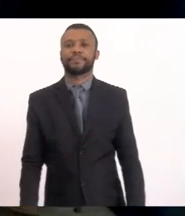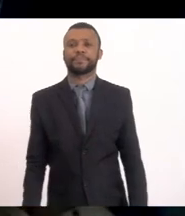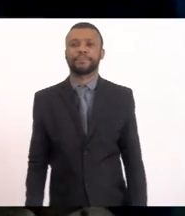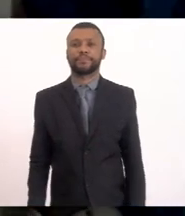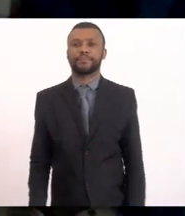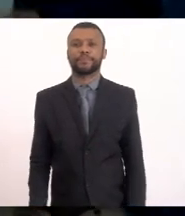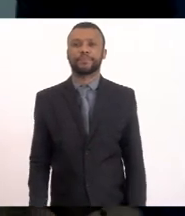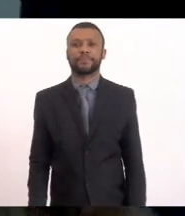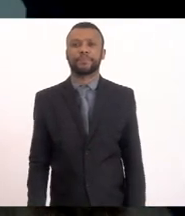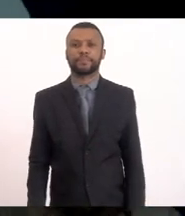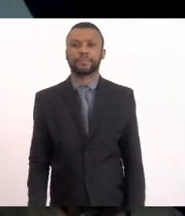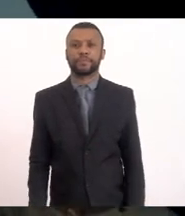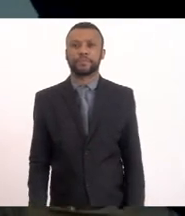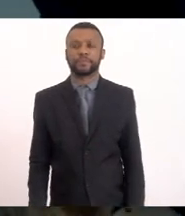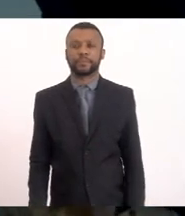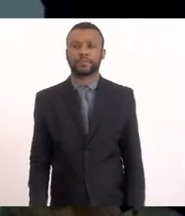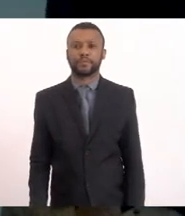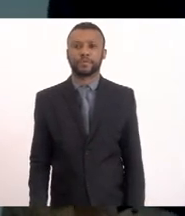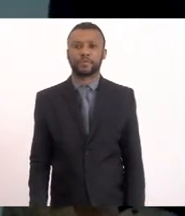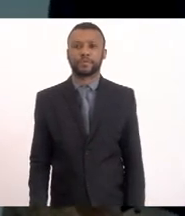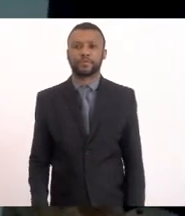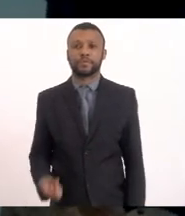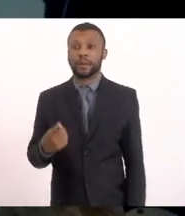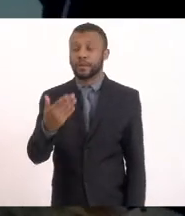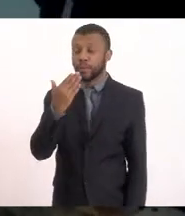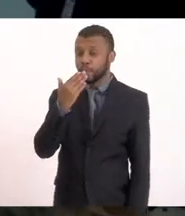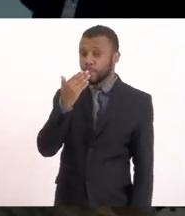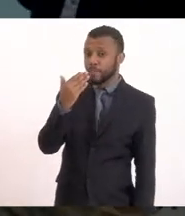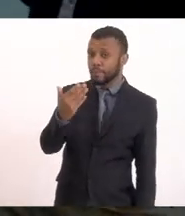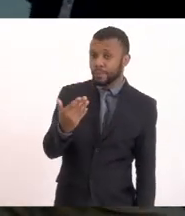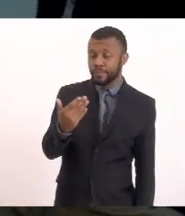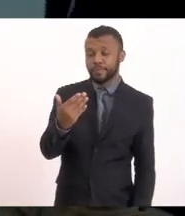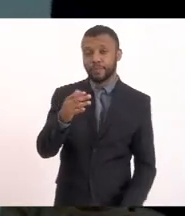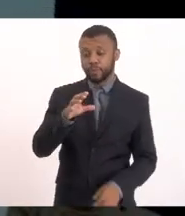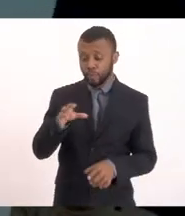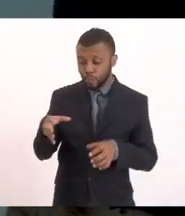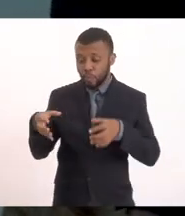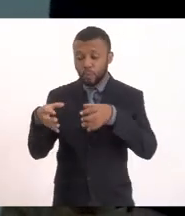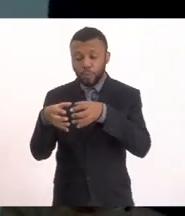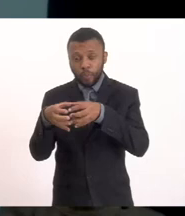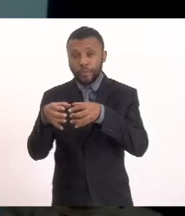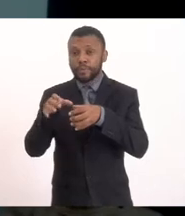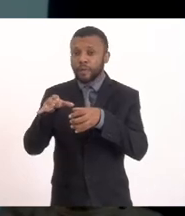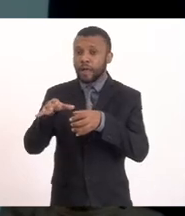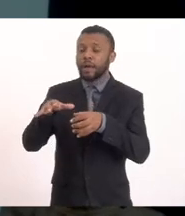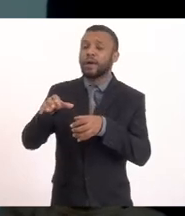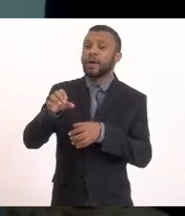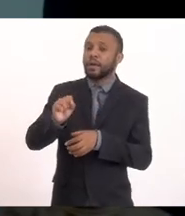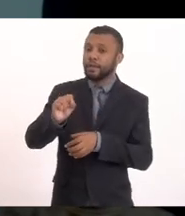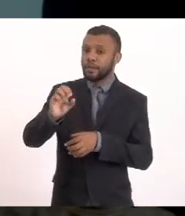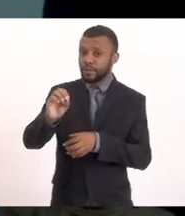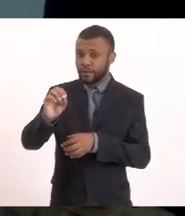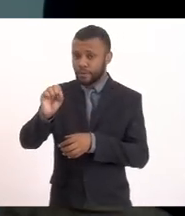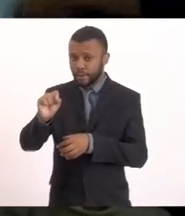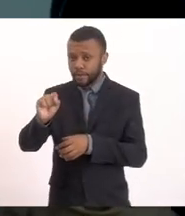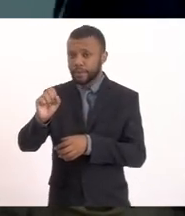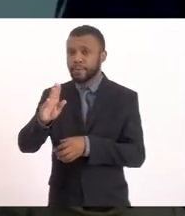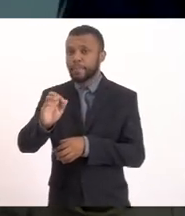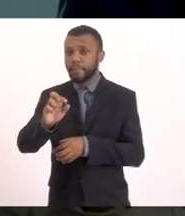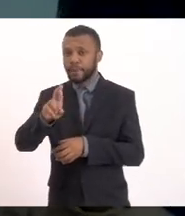Essa foi a solicitação do pessoal do SOS Barra Franca Pode passar